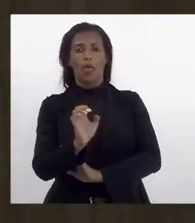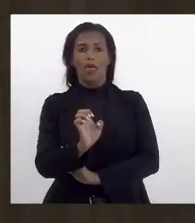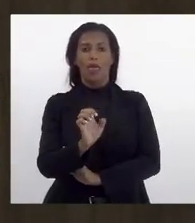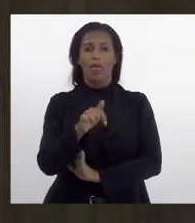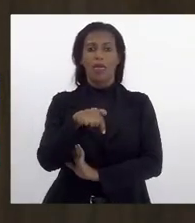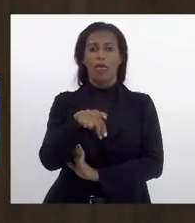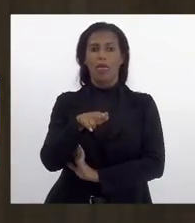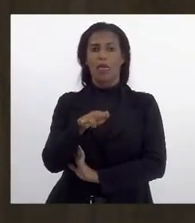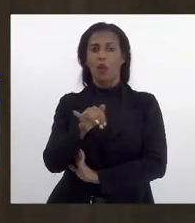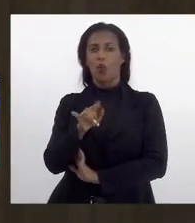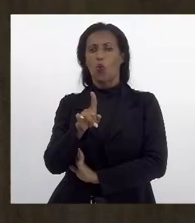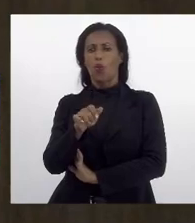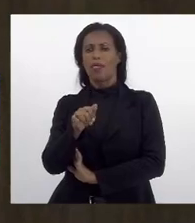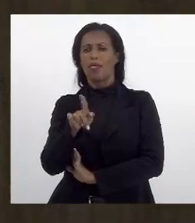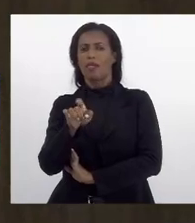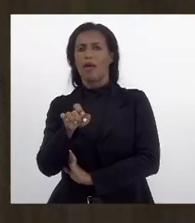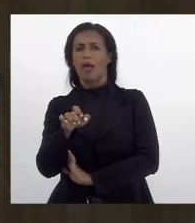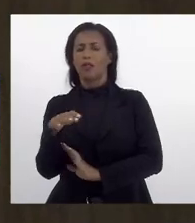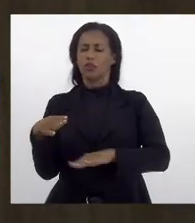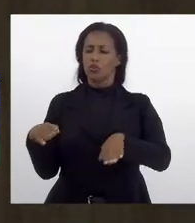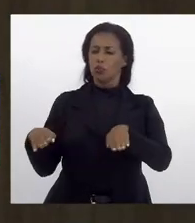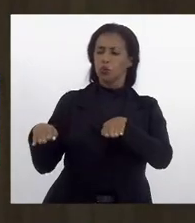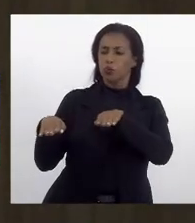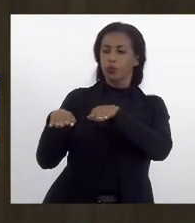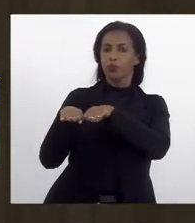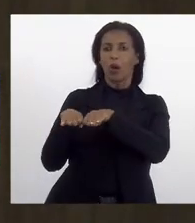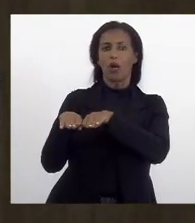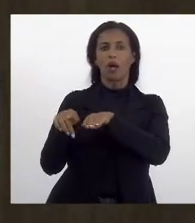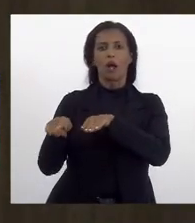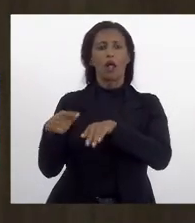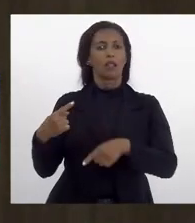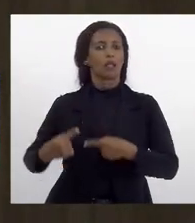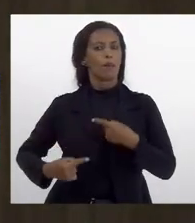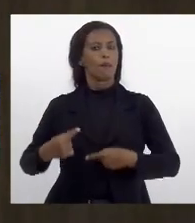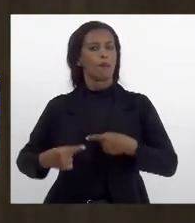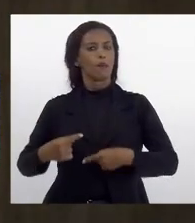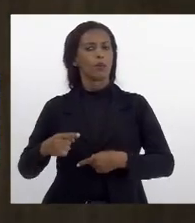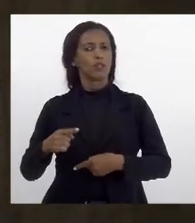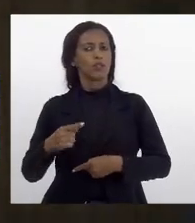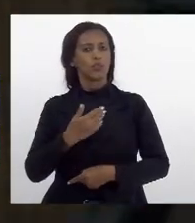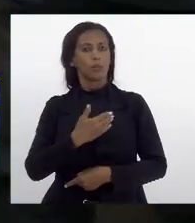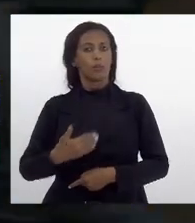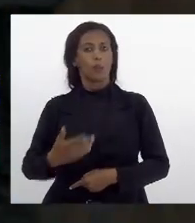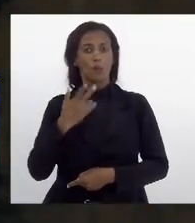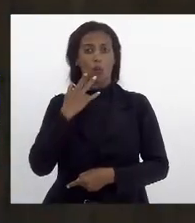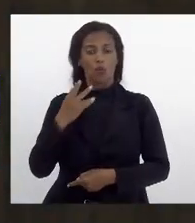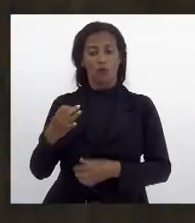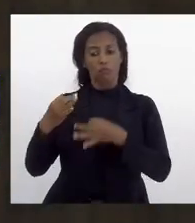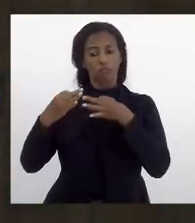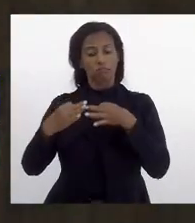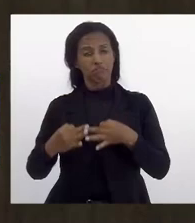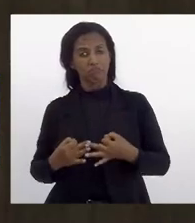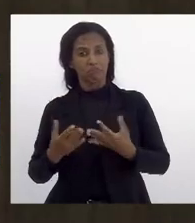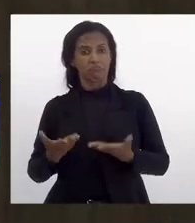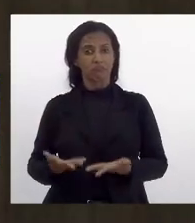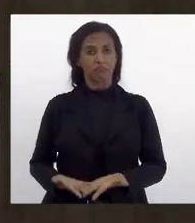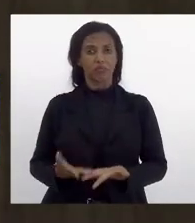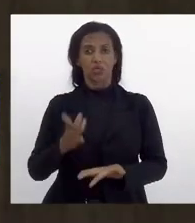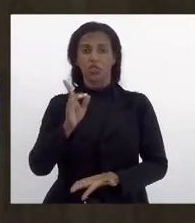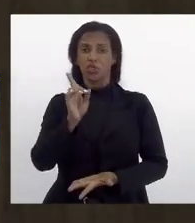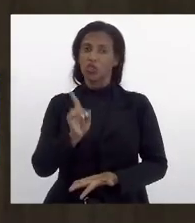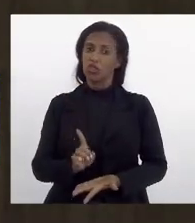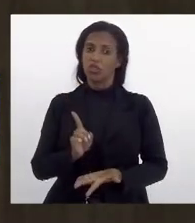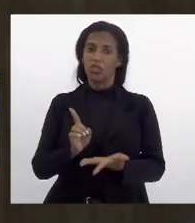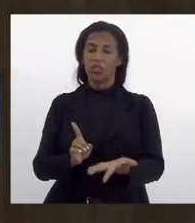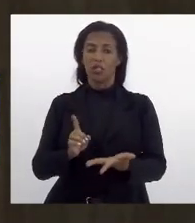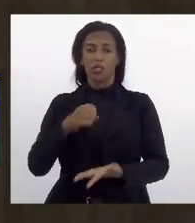o quanto que ele é desvirtuado e não cumprido nas políticas públicas quando a gente fala justamente por exemplo do direito